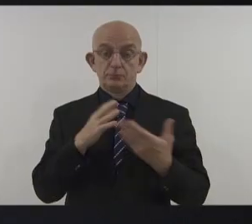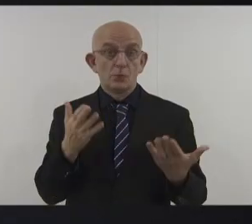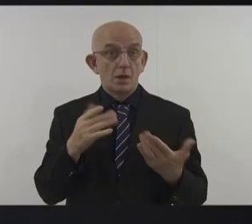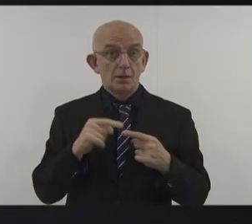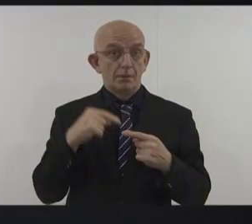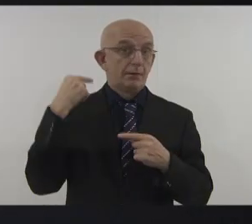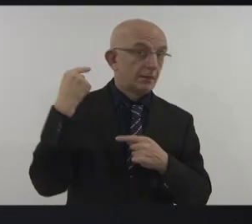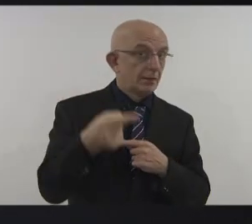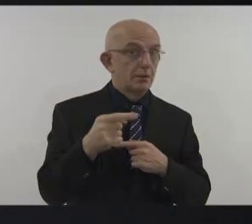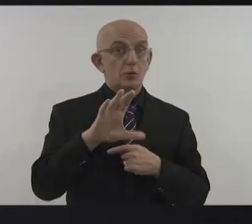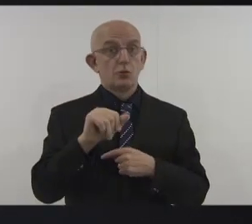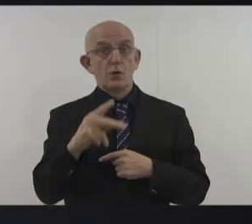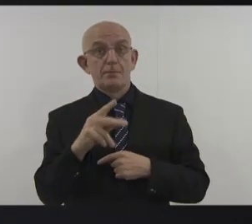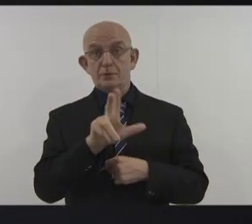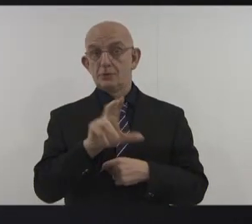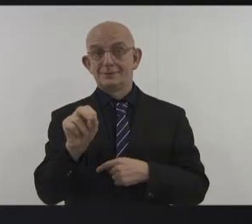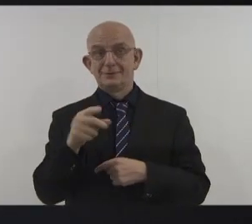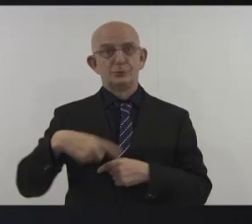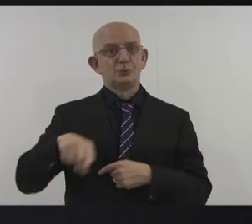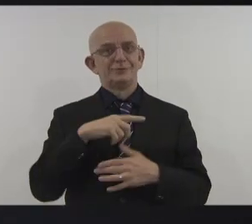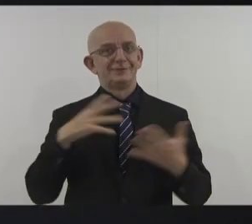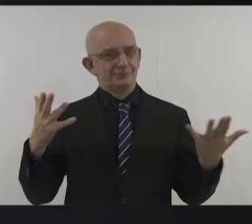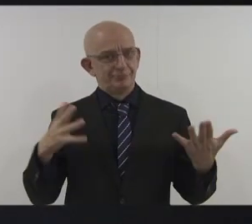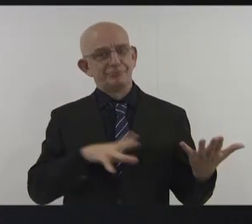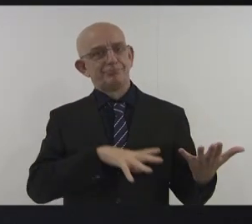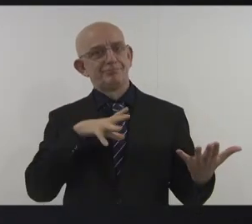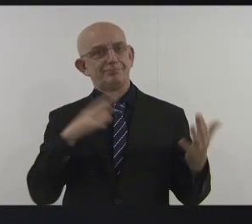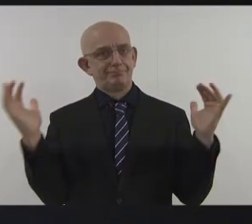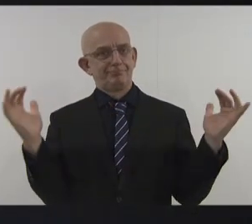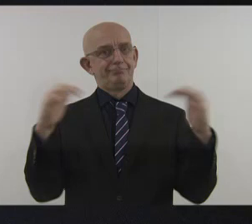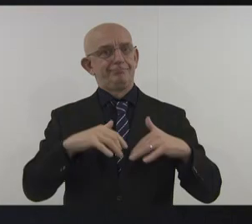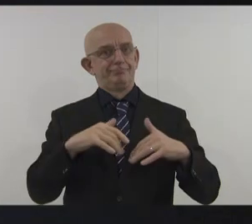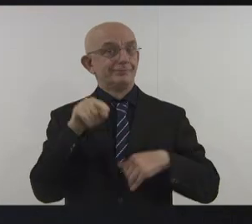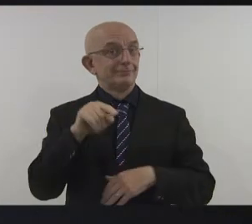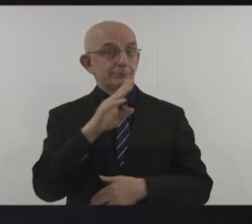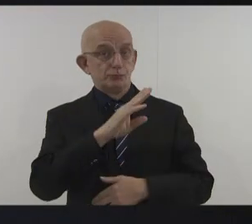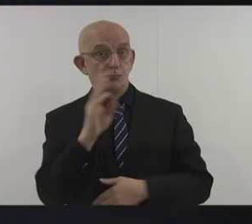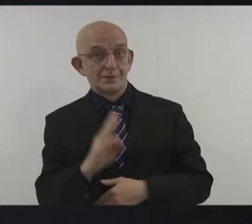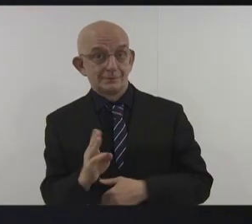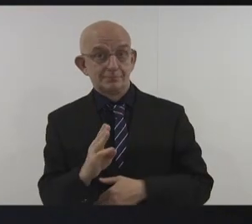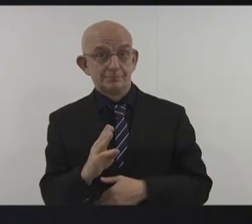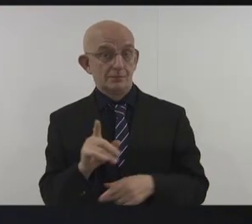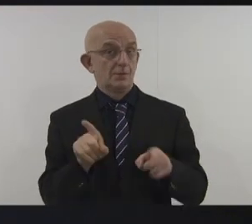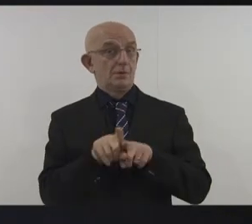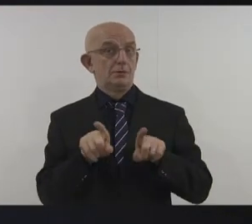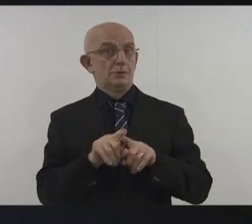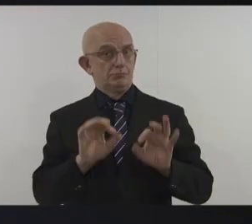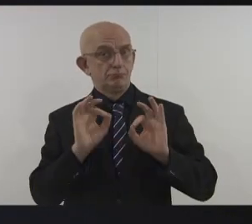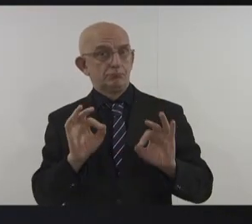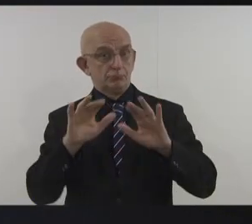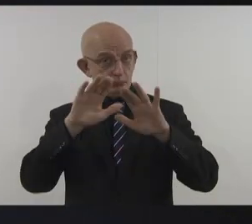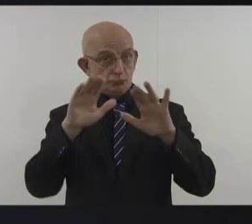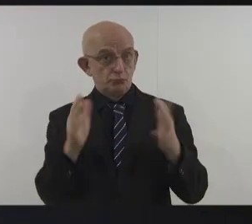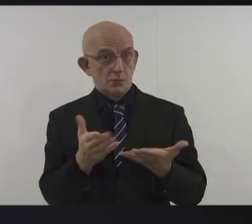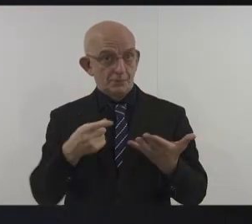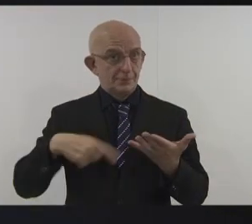resposta global à mudança do clima. A omissão de agora custará muito para